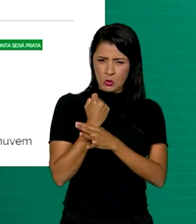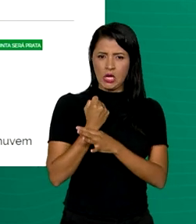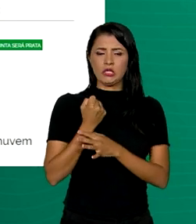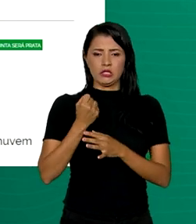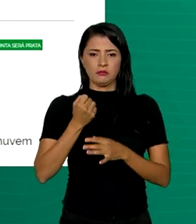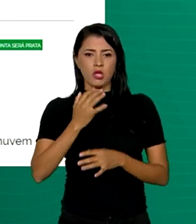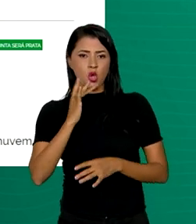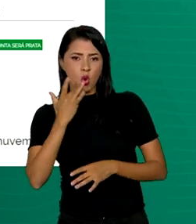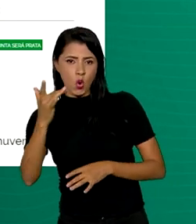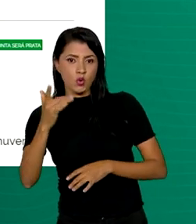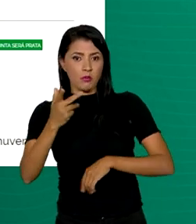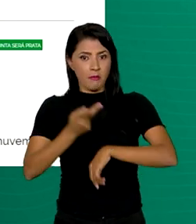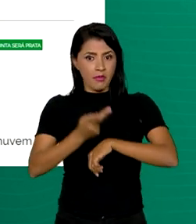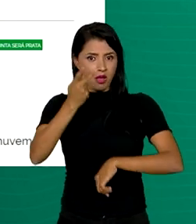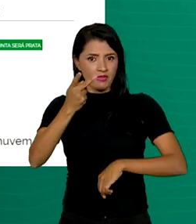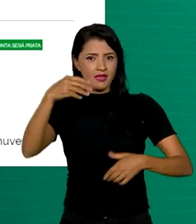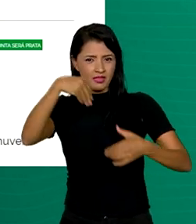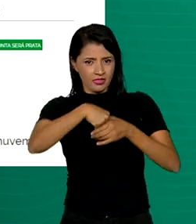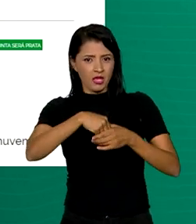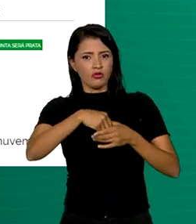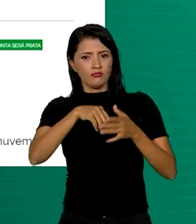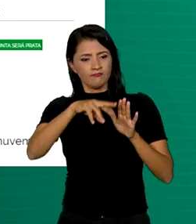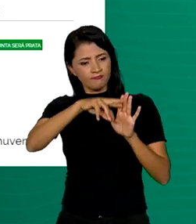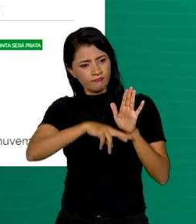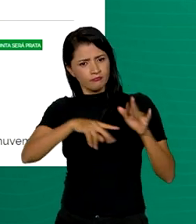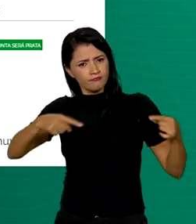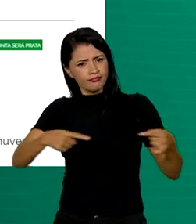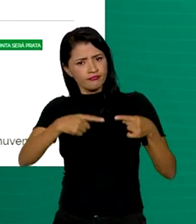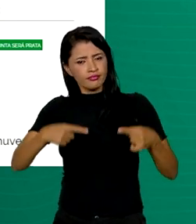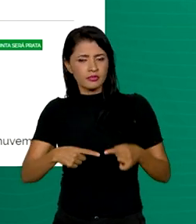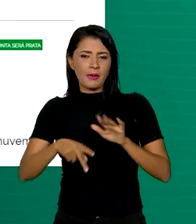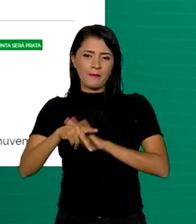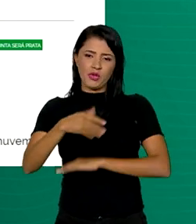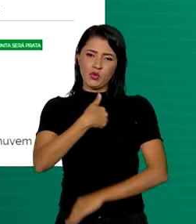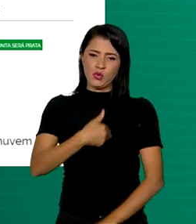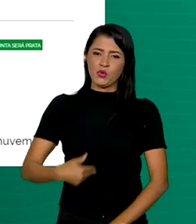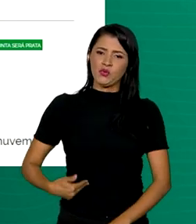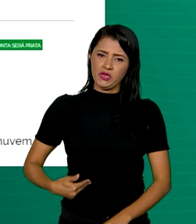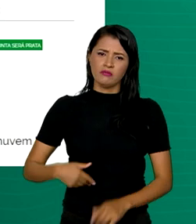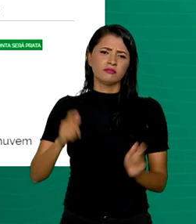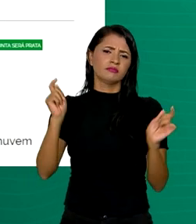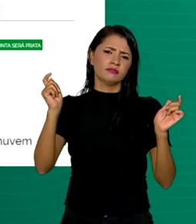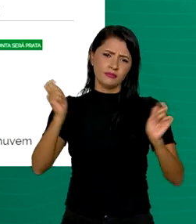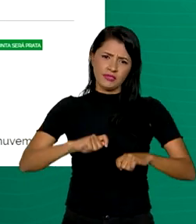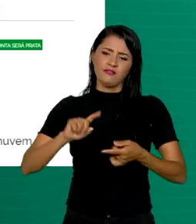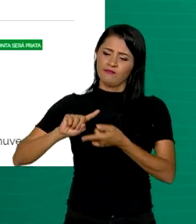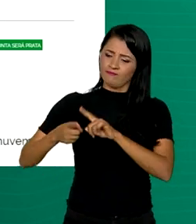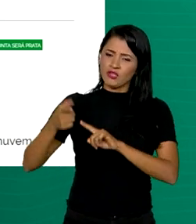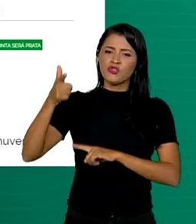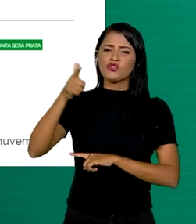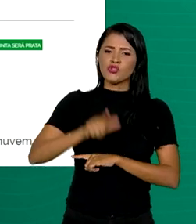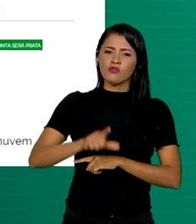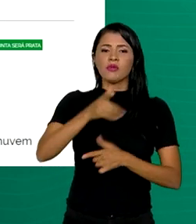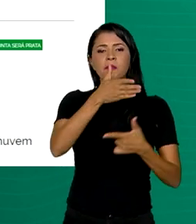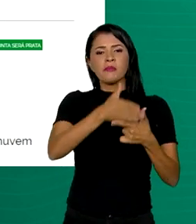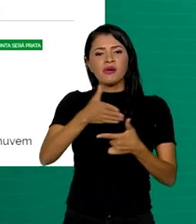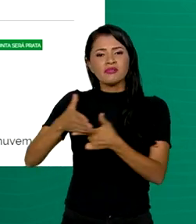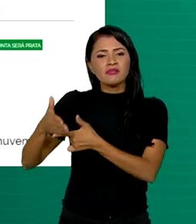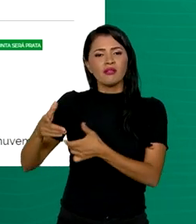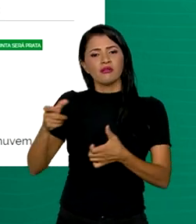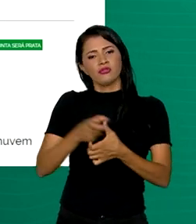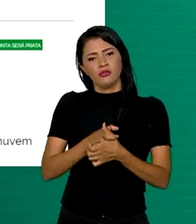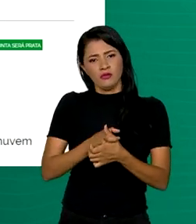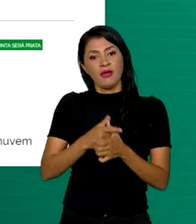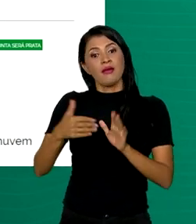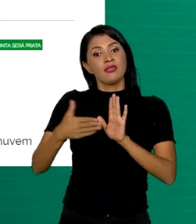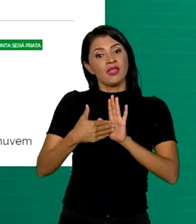e prata e estiver dentro dos critérios estabelecidos pelo governo, é possível renegociar e parcelar os débitos